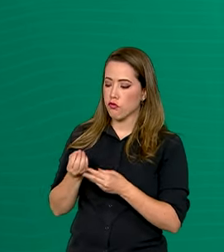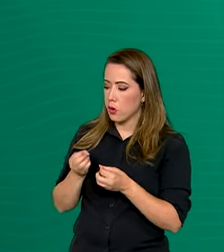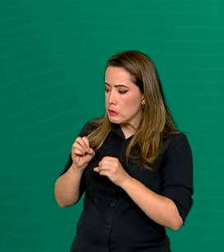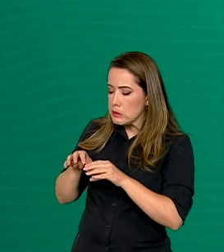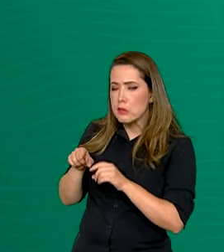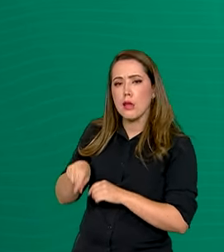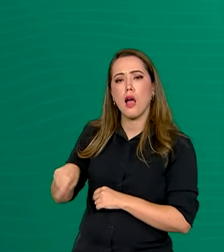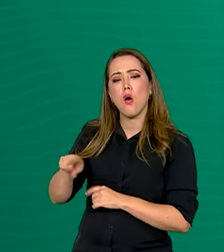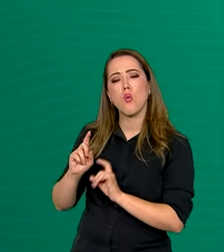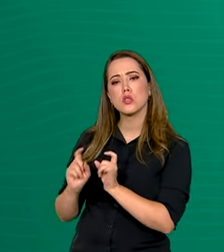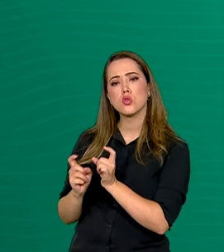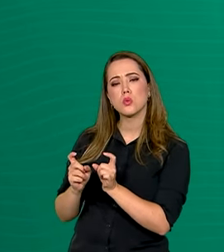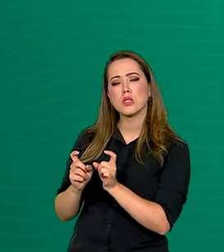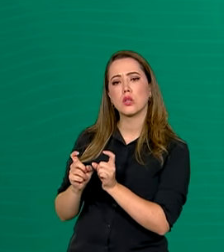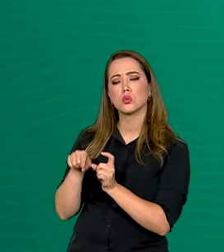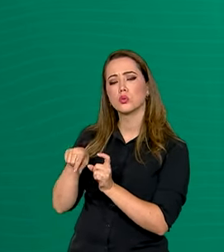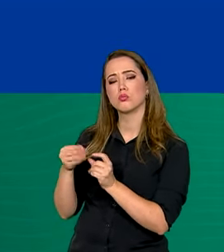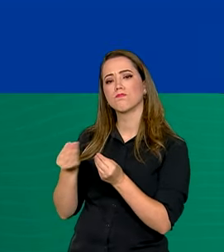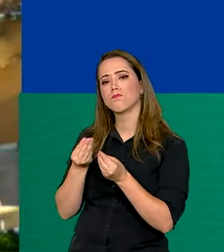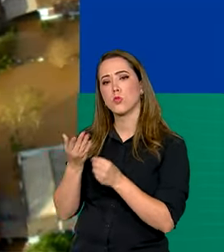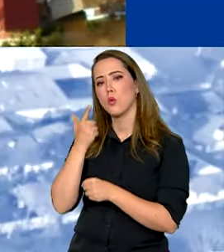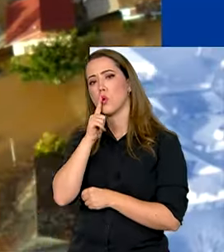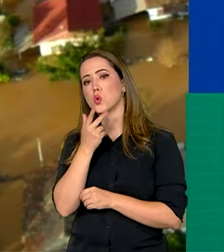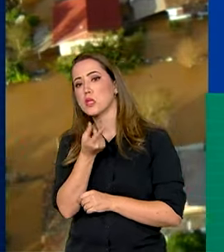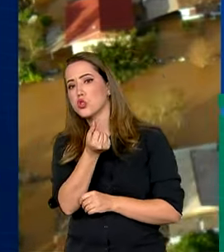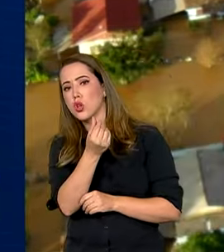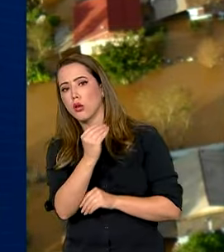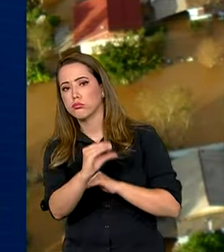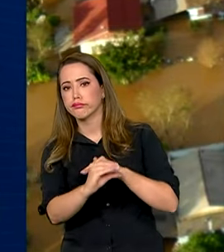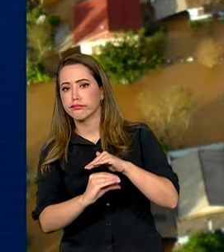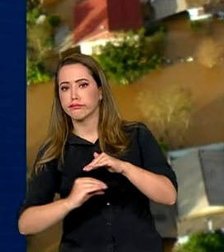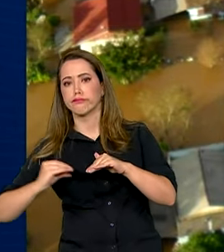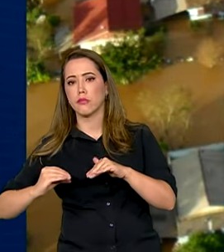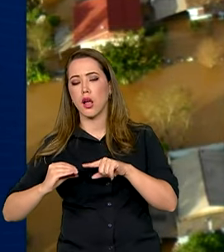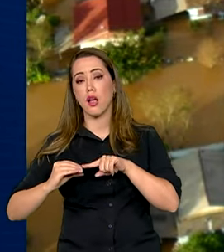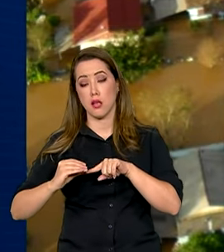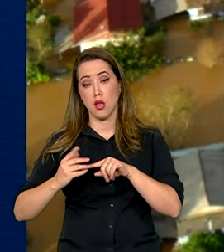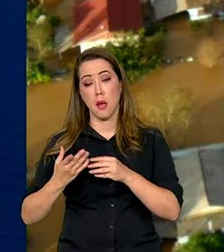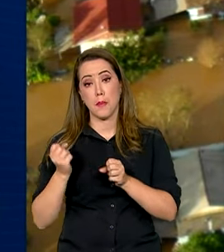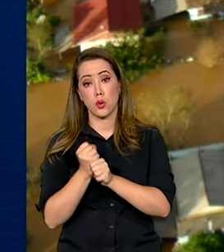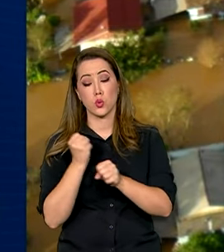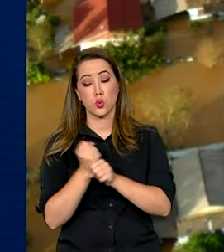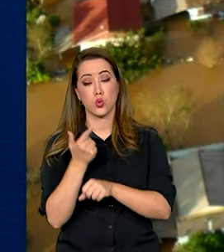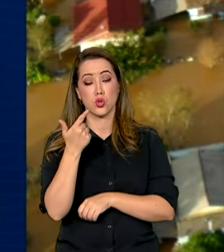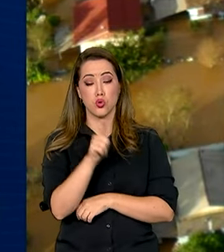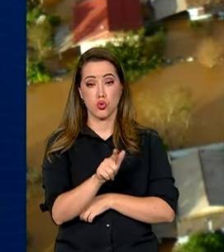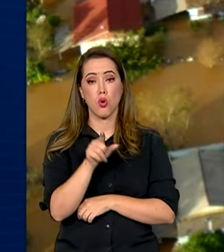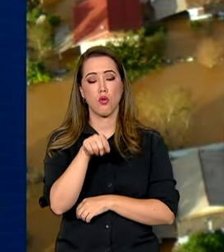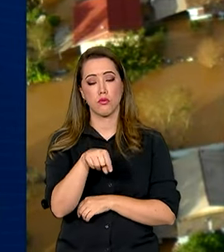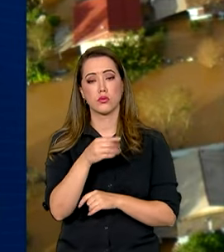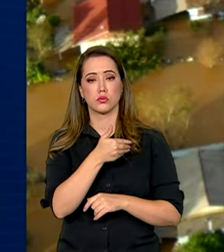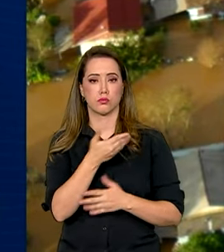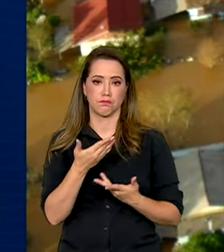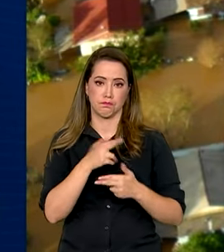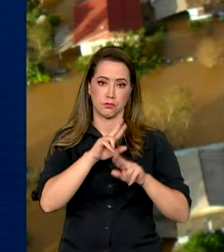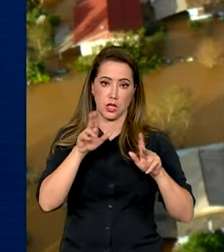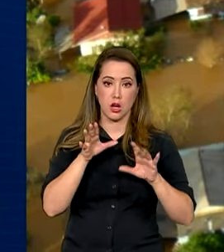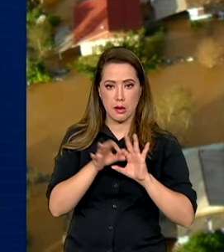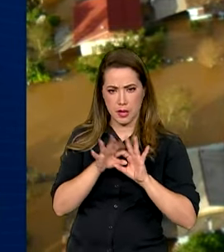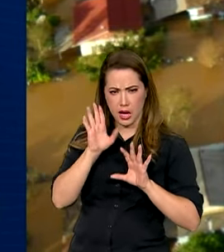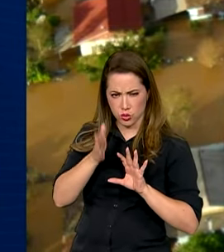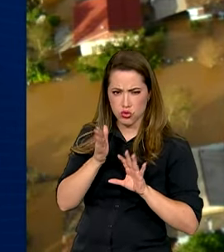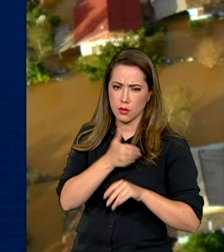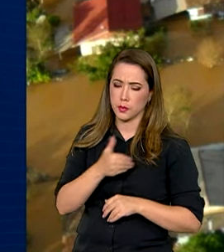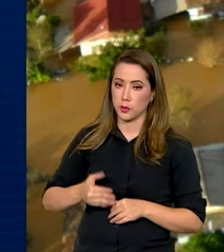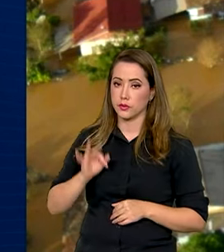sobre como acessar auxílios para a reconstrução já liberados pelo governo federal. Dos 497